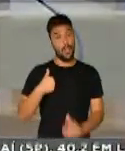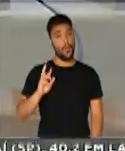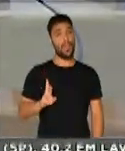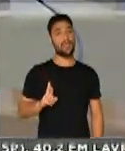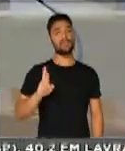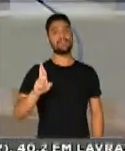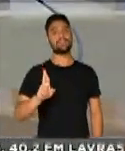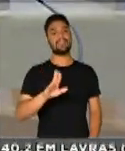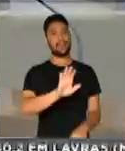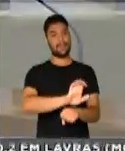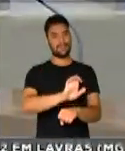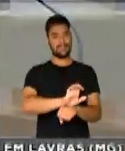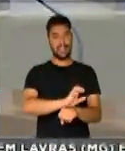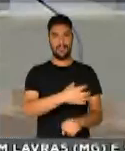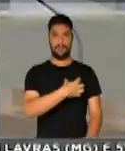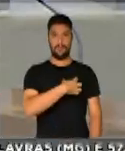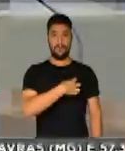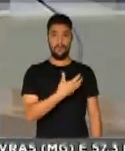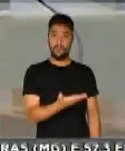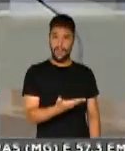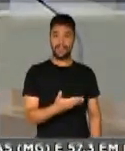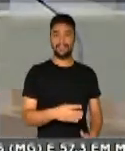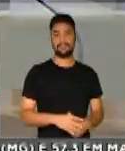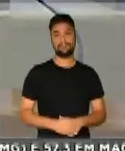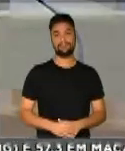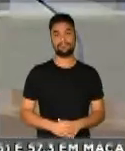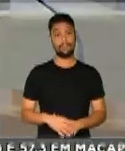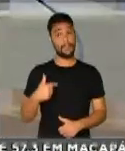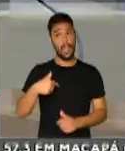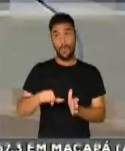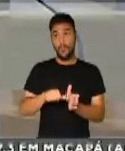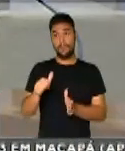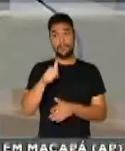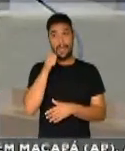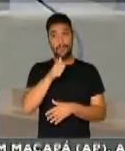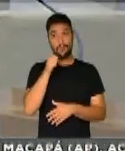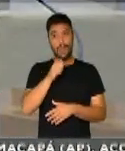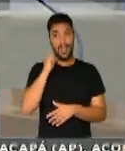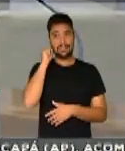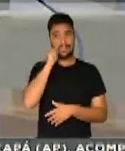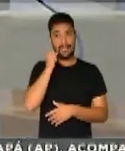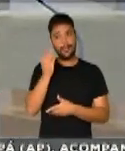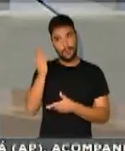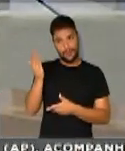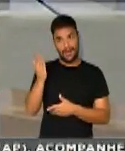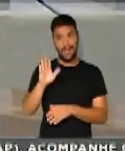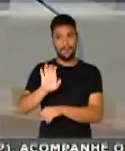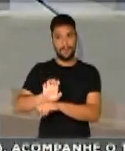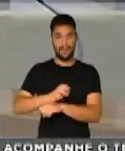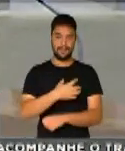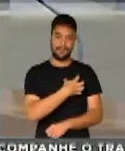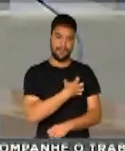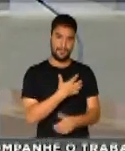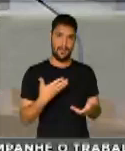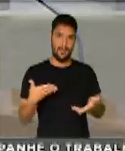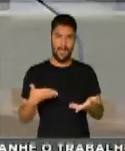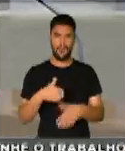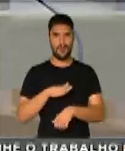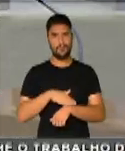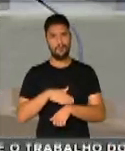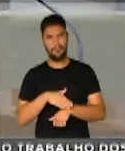representando a Bahia naquela casa legislativa. Senhor presidente, nós estamos num momento